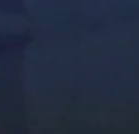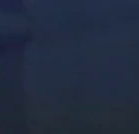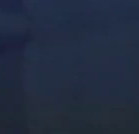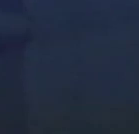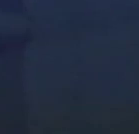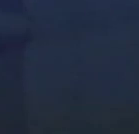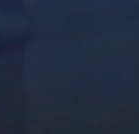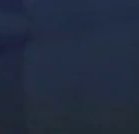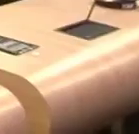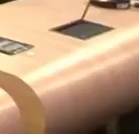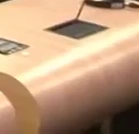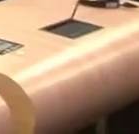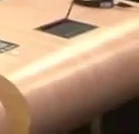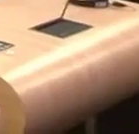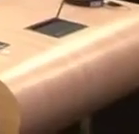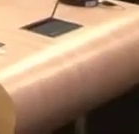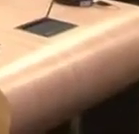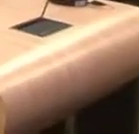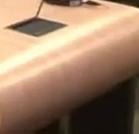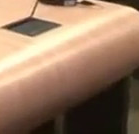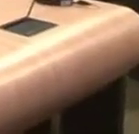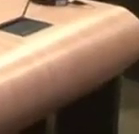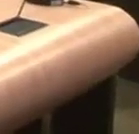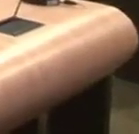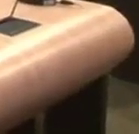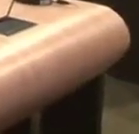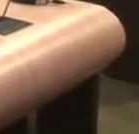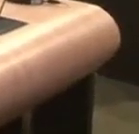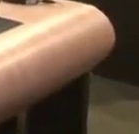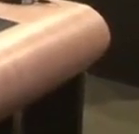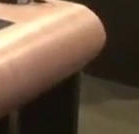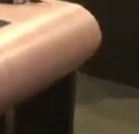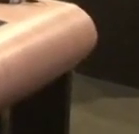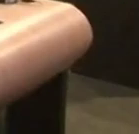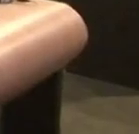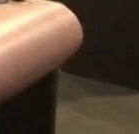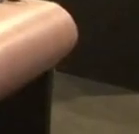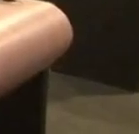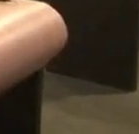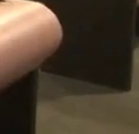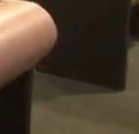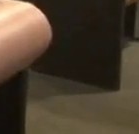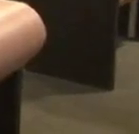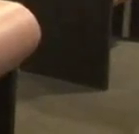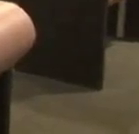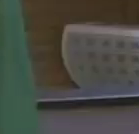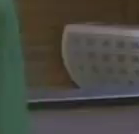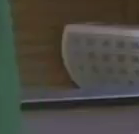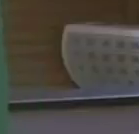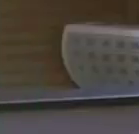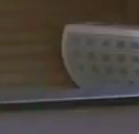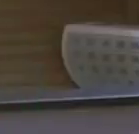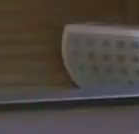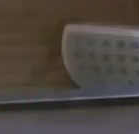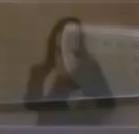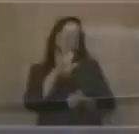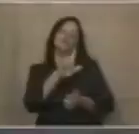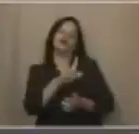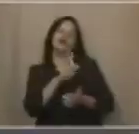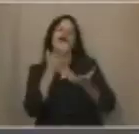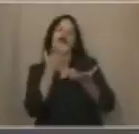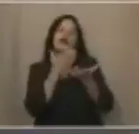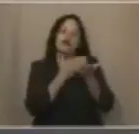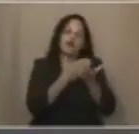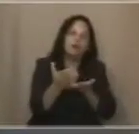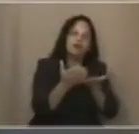Jiparaná, Paula acaba de completar 21 anos vivendo no Recife. Samuel, eu já vou começar te dizendo